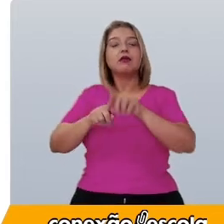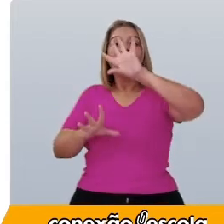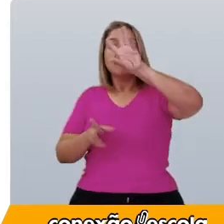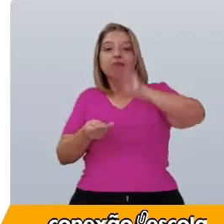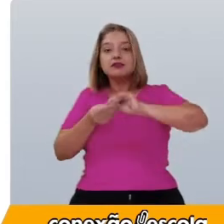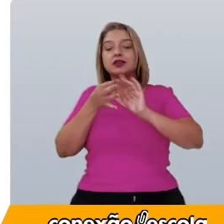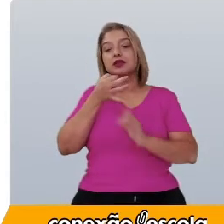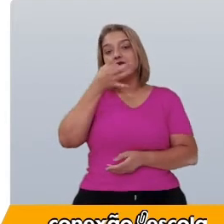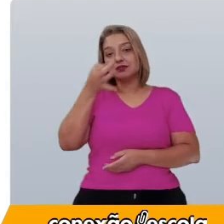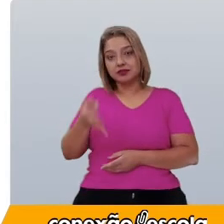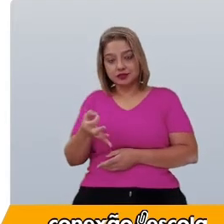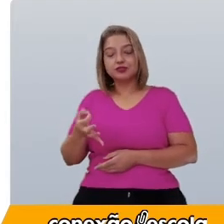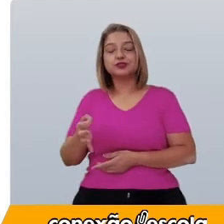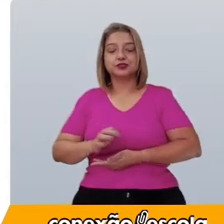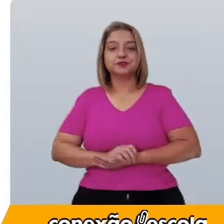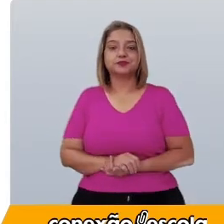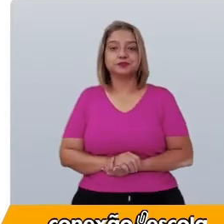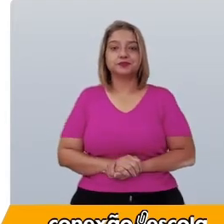crítica.